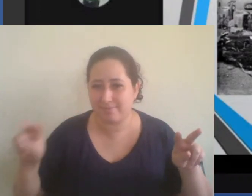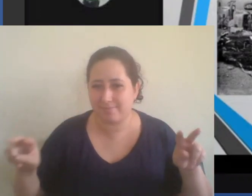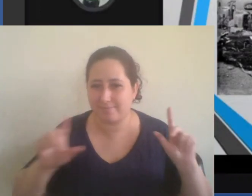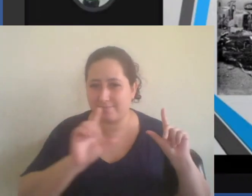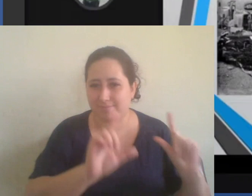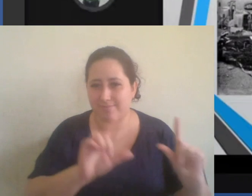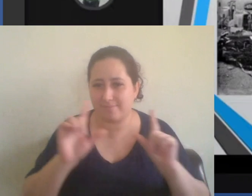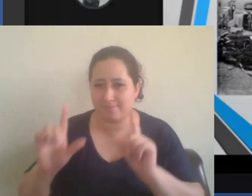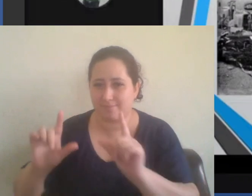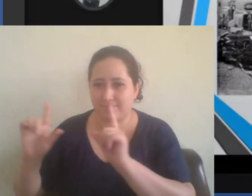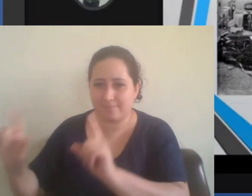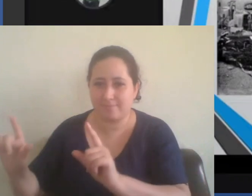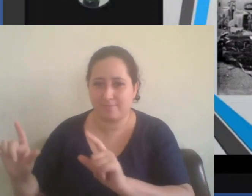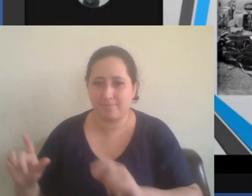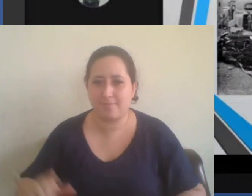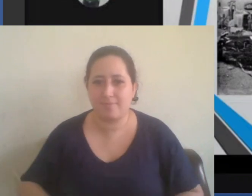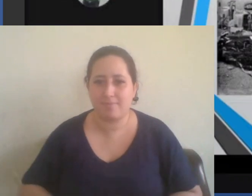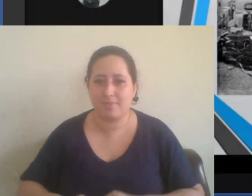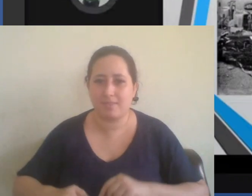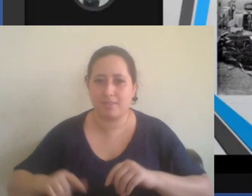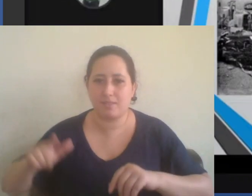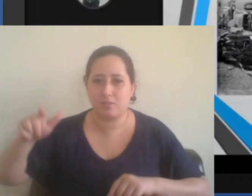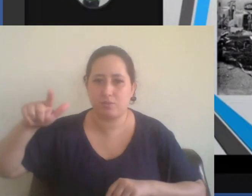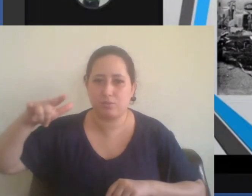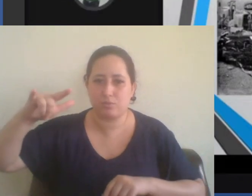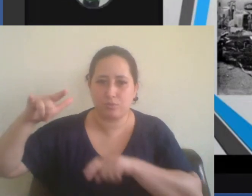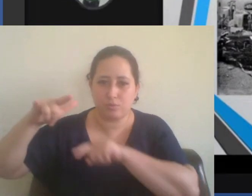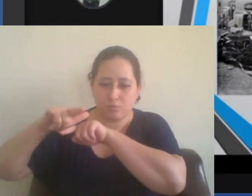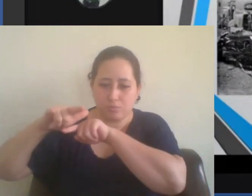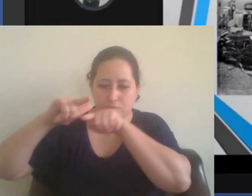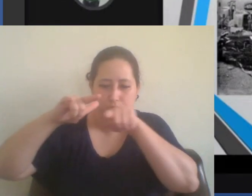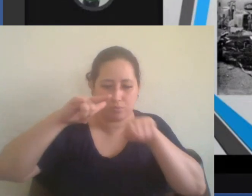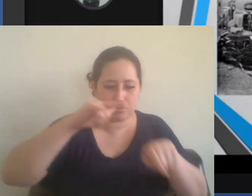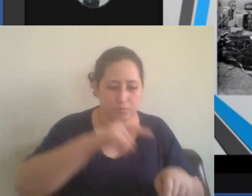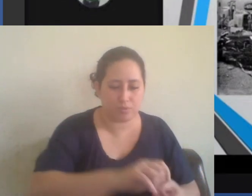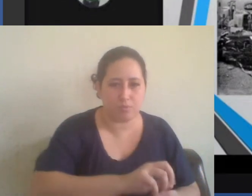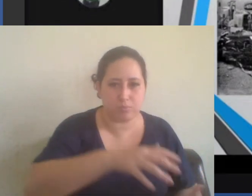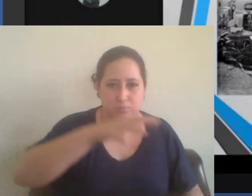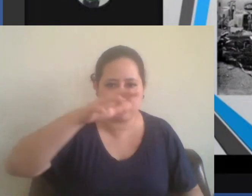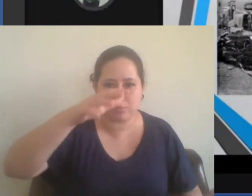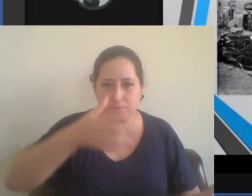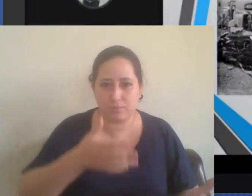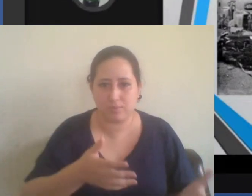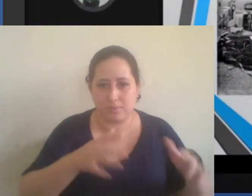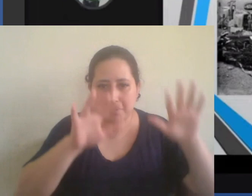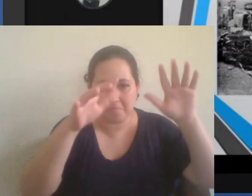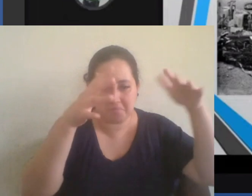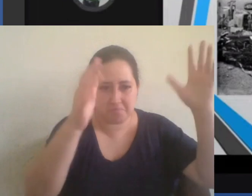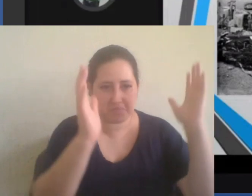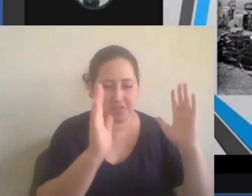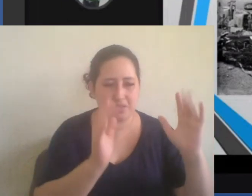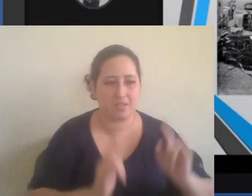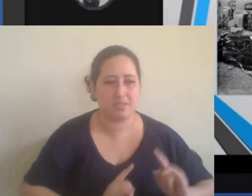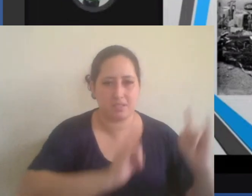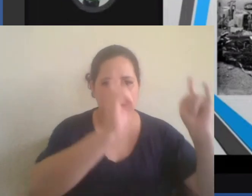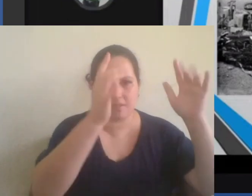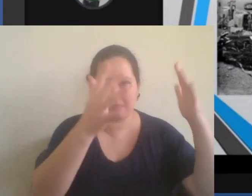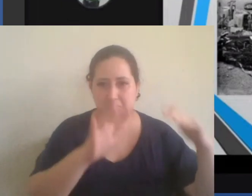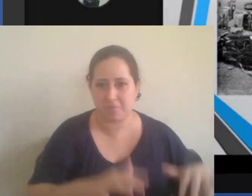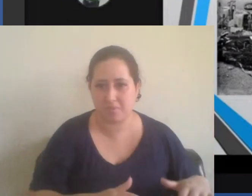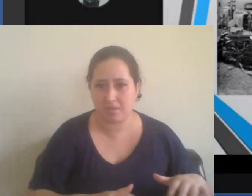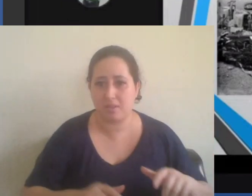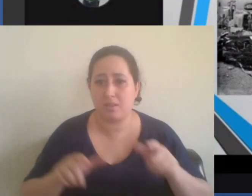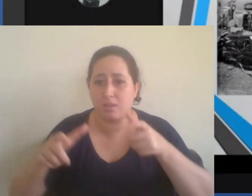de bombardeios não atômico de Hiroshima como é que fica da cidade de Dresden na